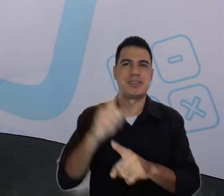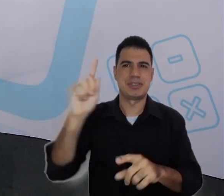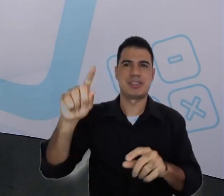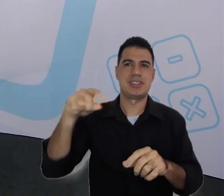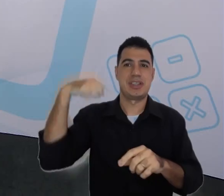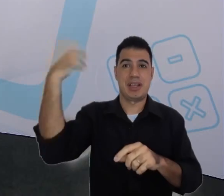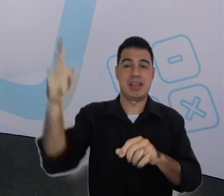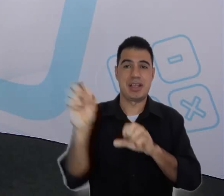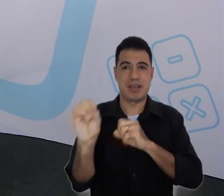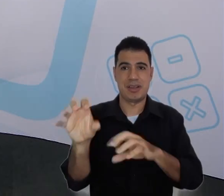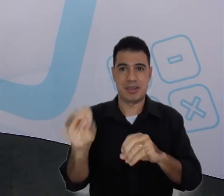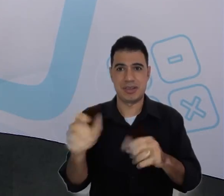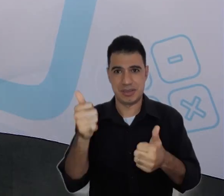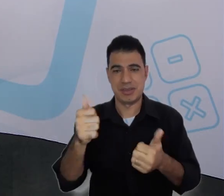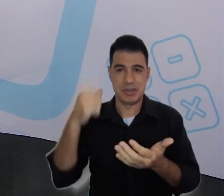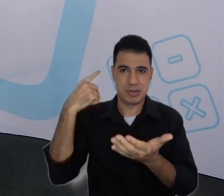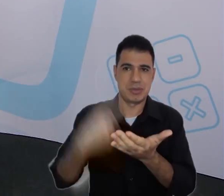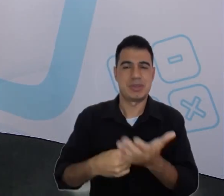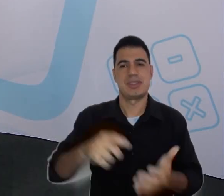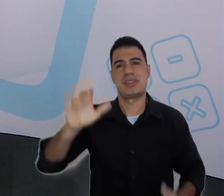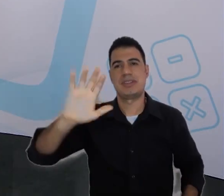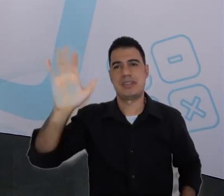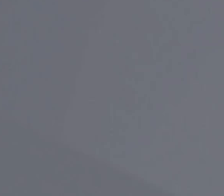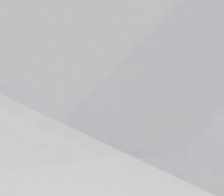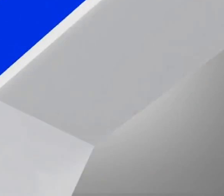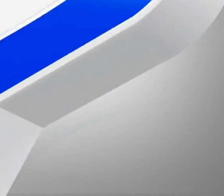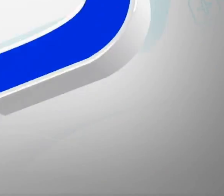aula e até mais.